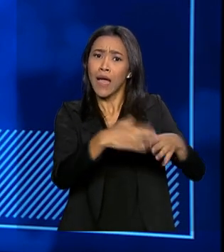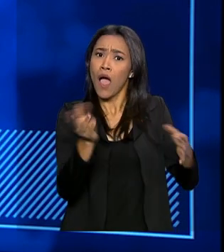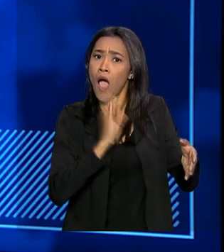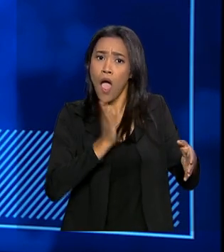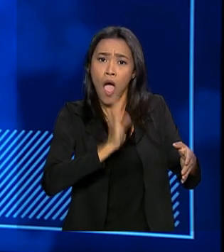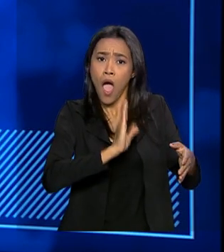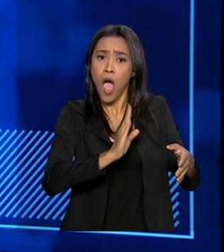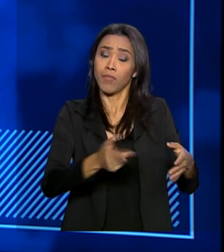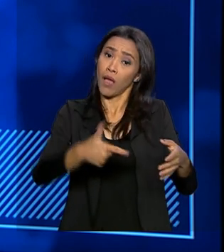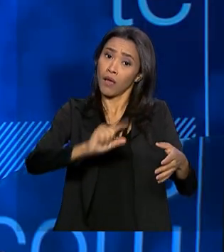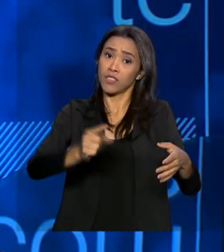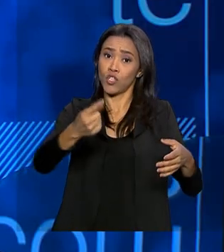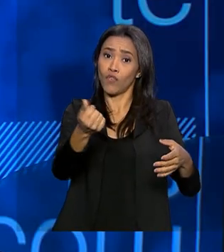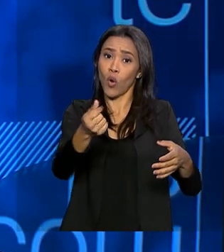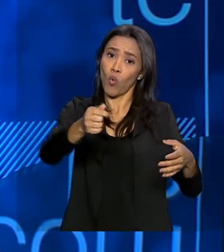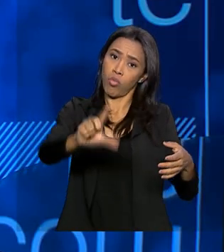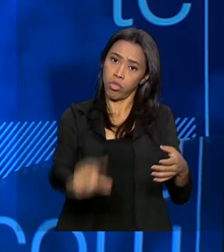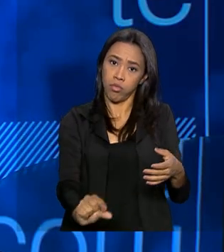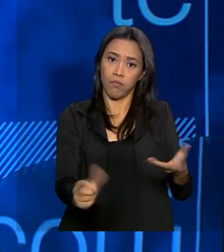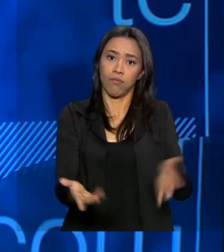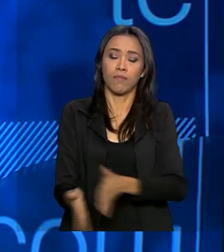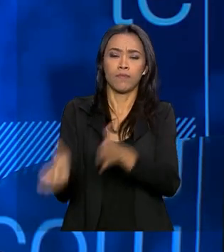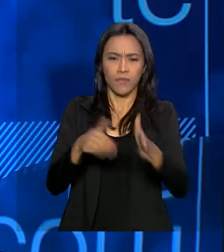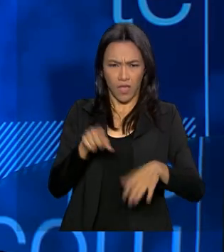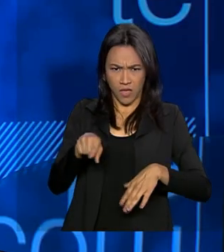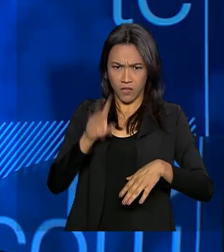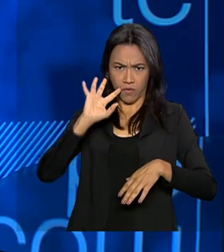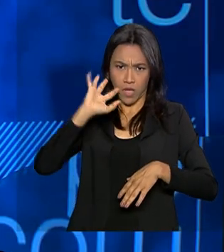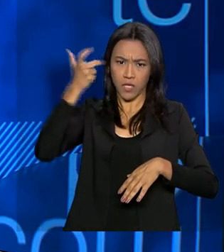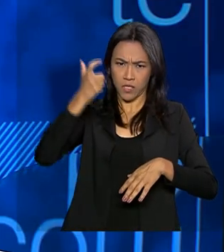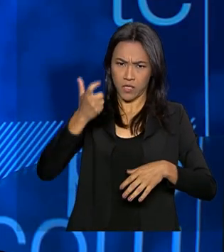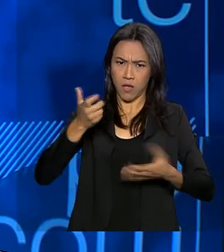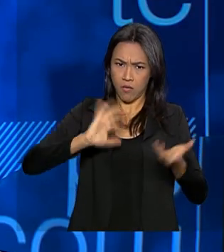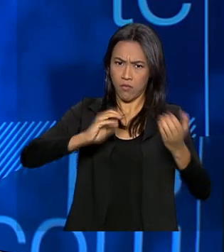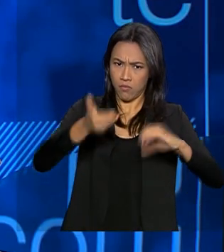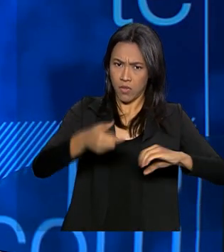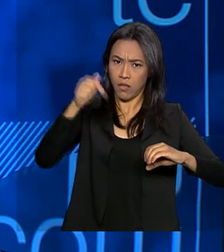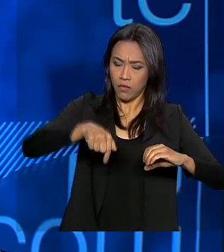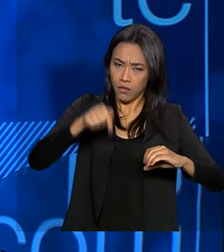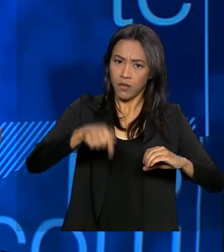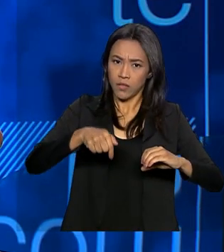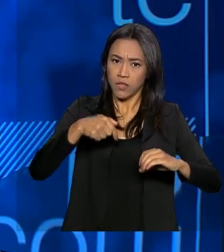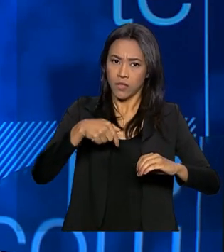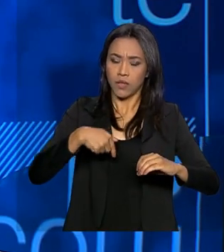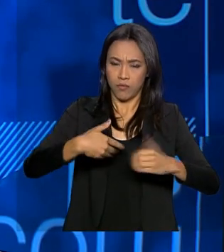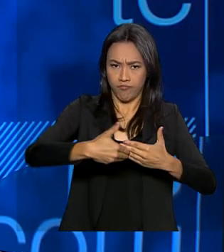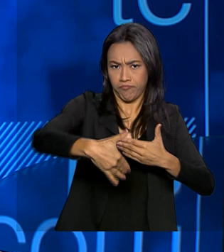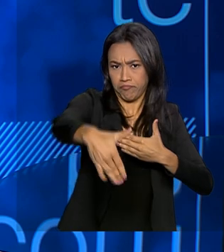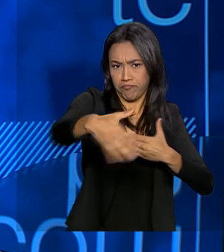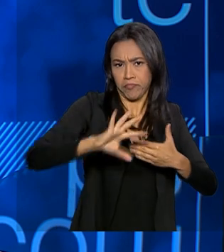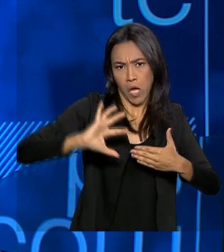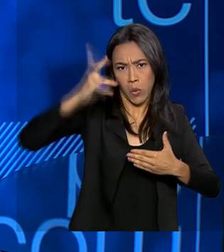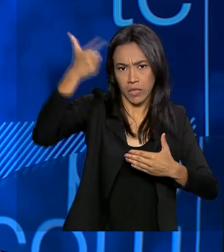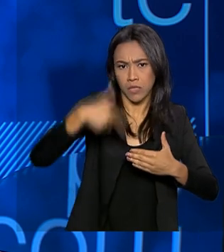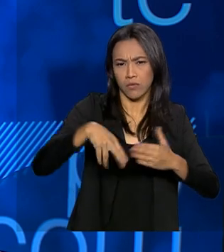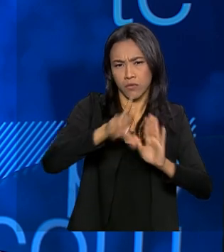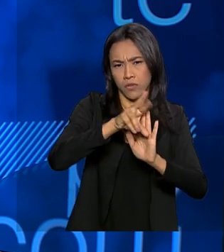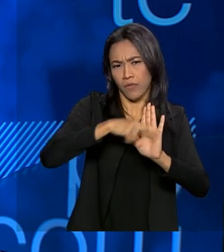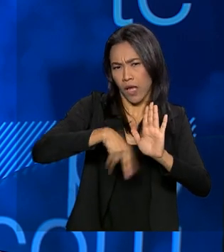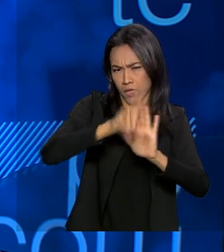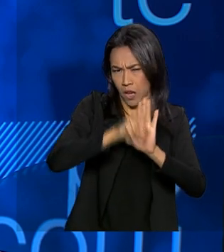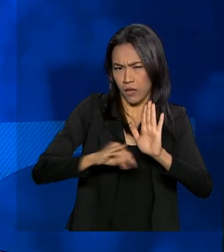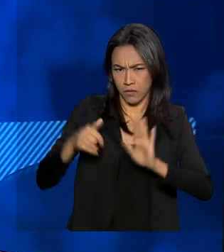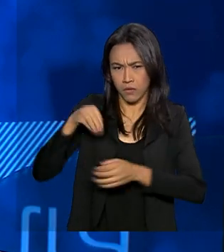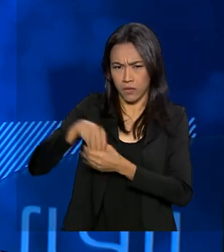o valor econômico. Essa foi uma mudança legislativa que ocorreu neste ano também, nesse arcabouço de medidas legislativas da